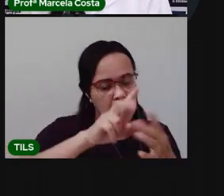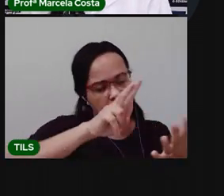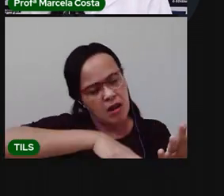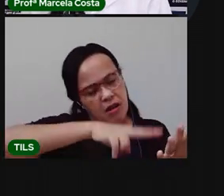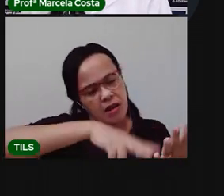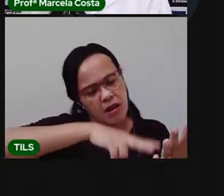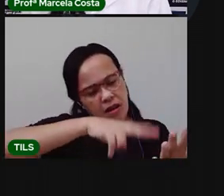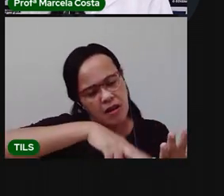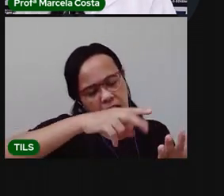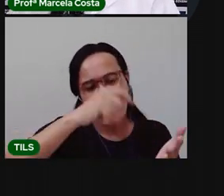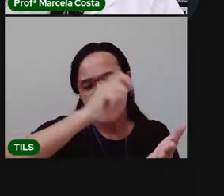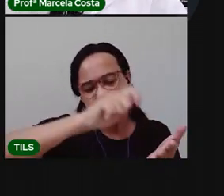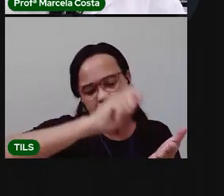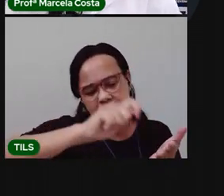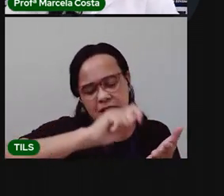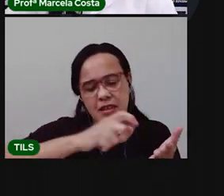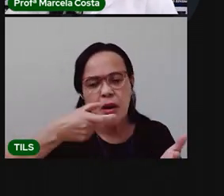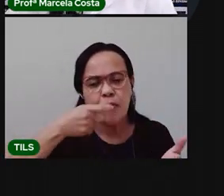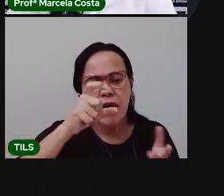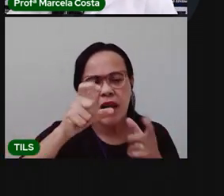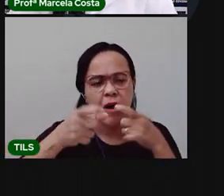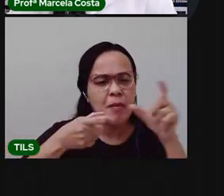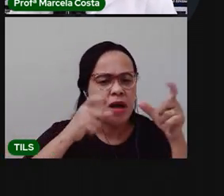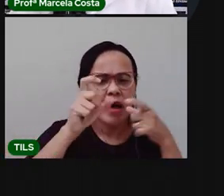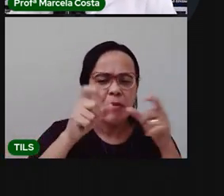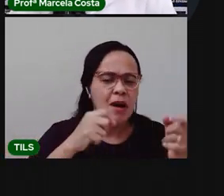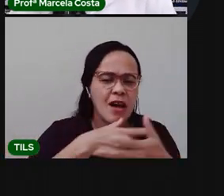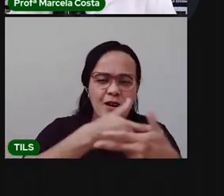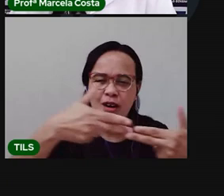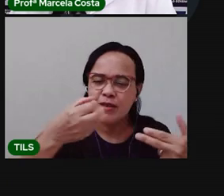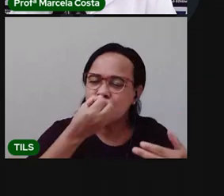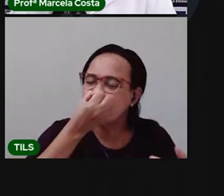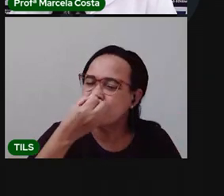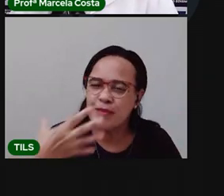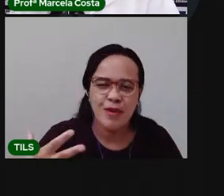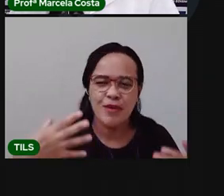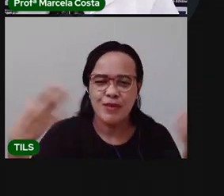palavras. Olha quanta coisa boa a gente vai aprender hoje.